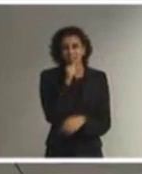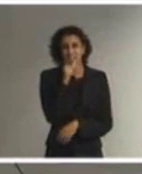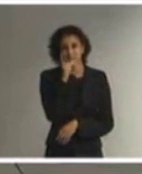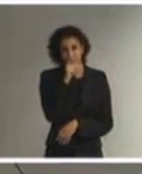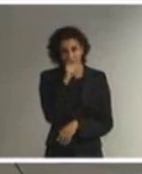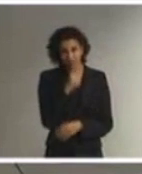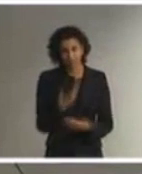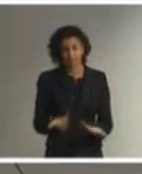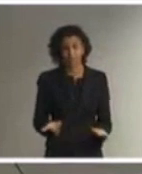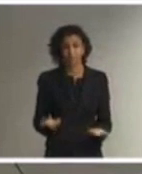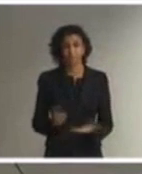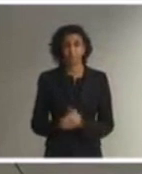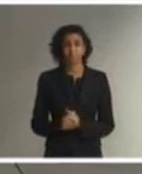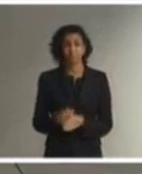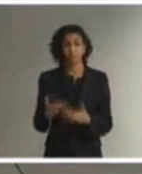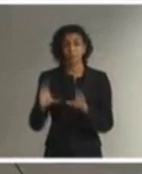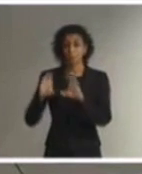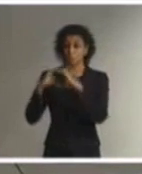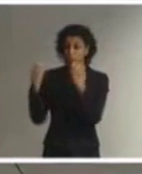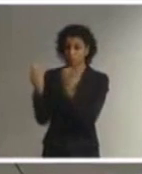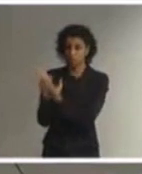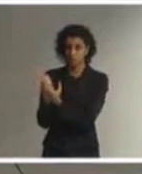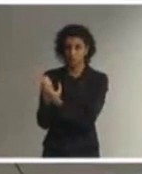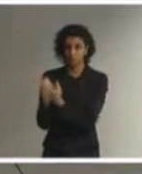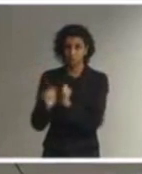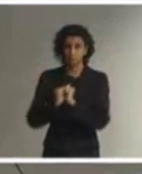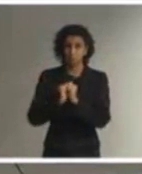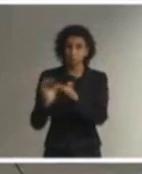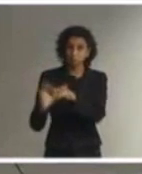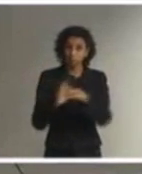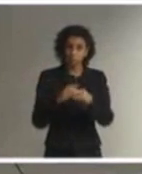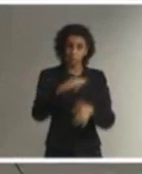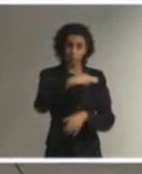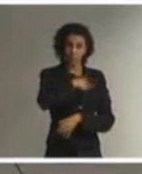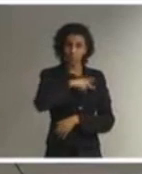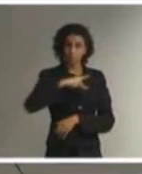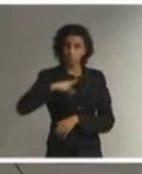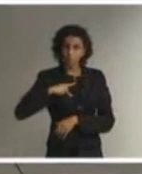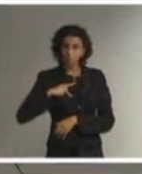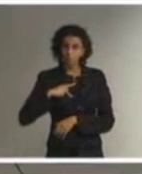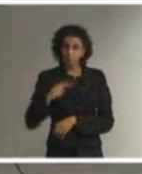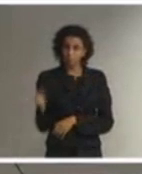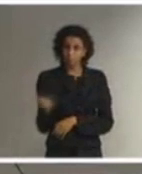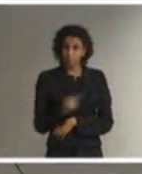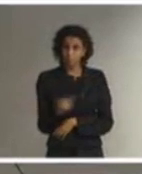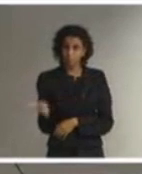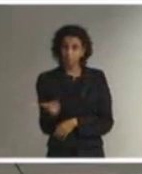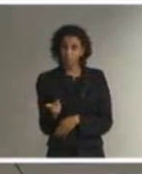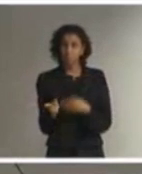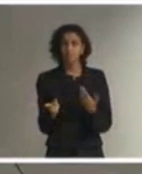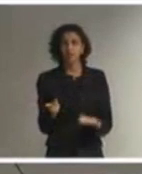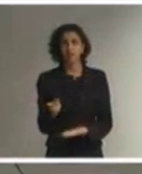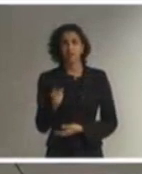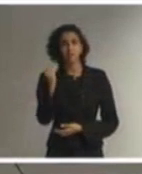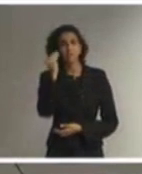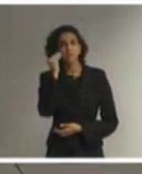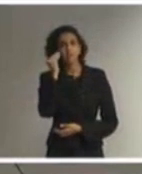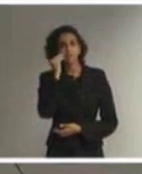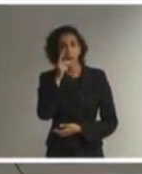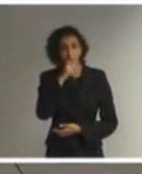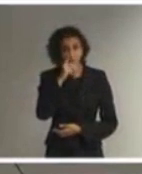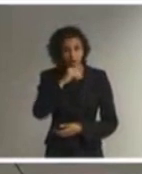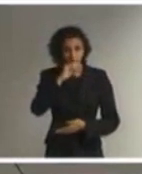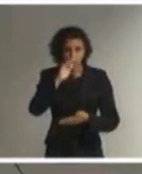comunidade, junto com o Ministério Público, fazer com que essas carências sejam